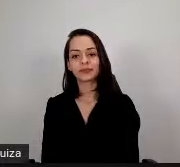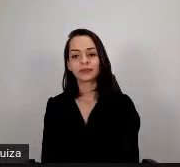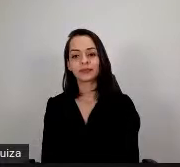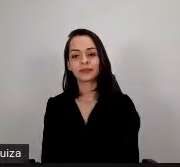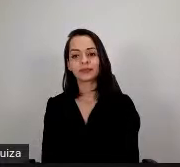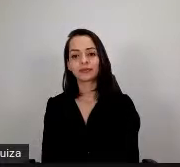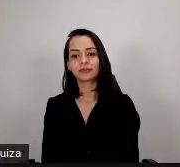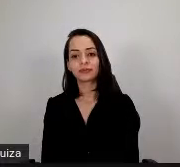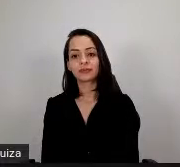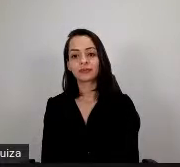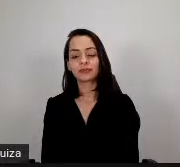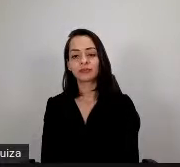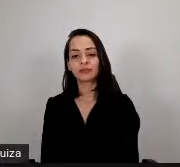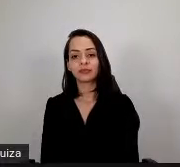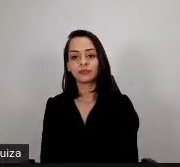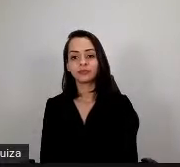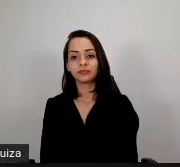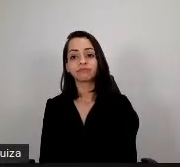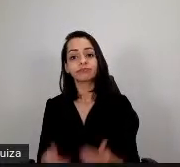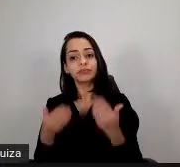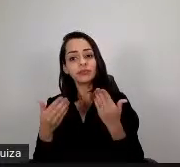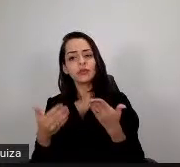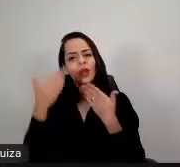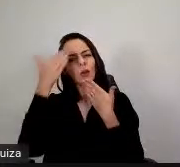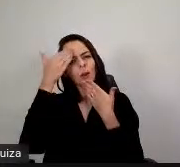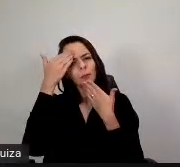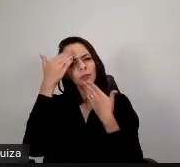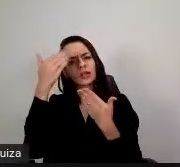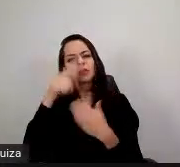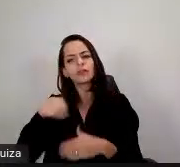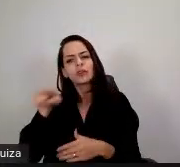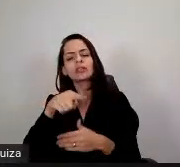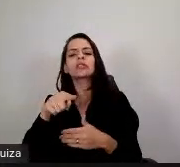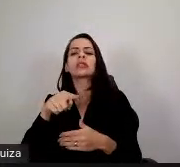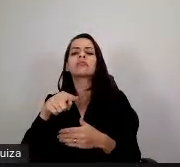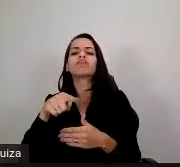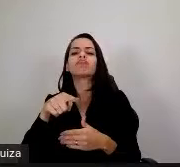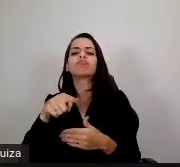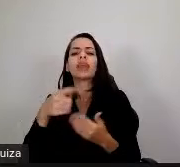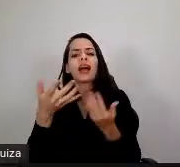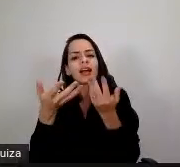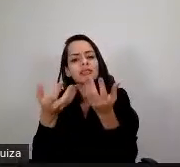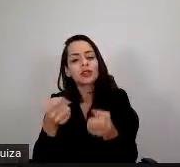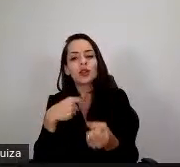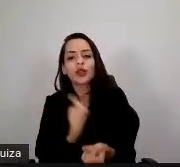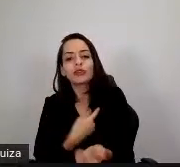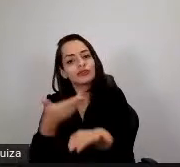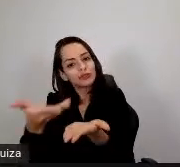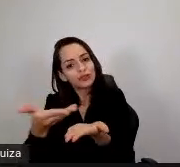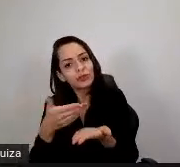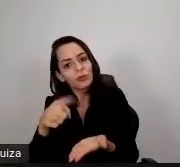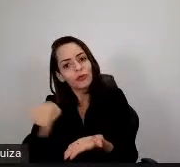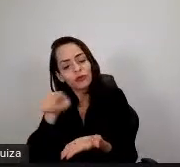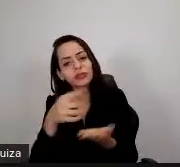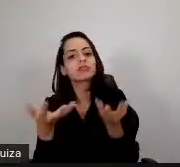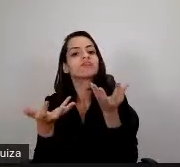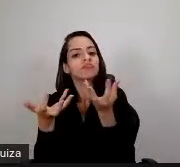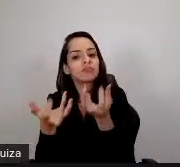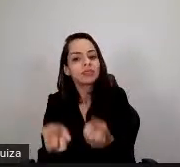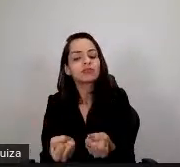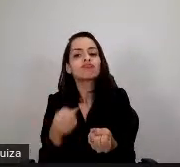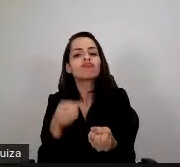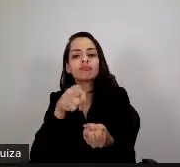Obrigada por gentilmente terem aceito o nosso convite para partilhar conosco os seus valiosos saberes e suas experiências.